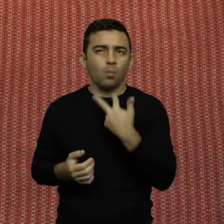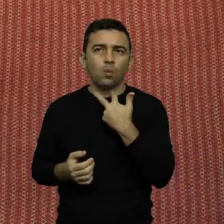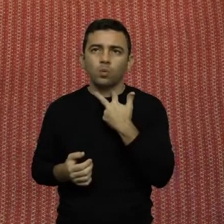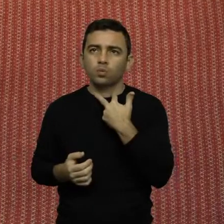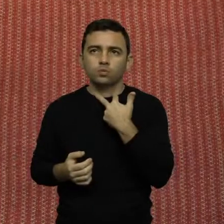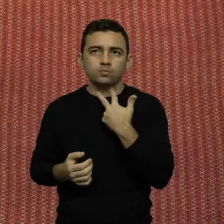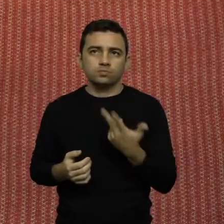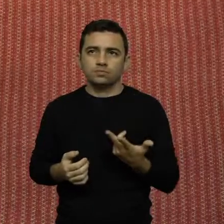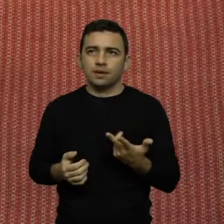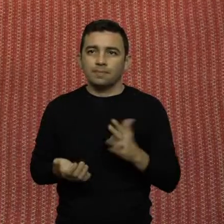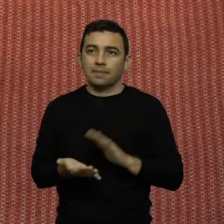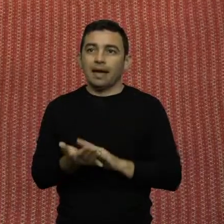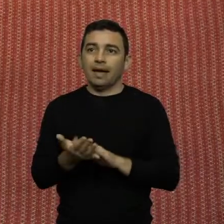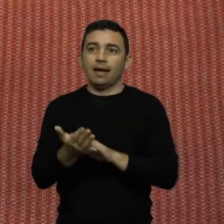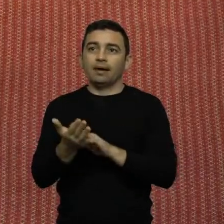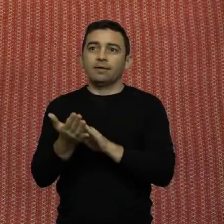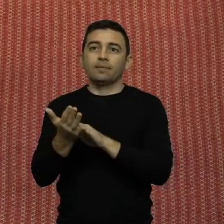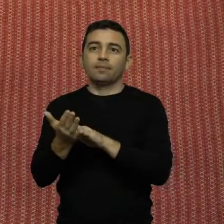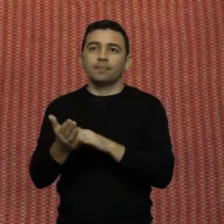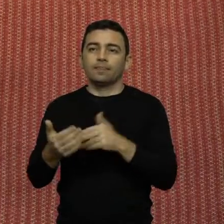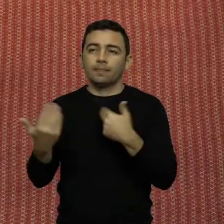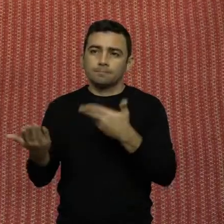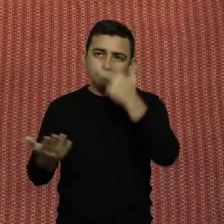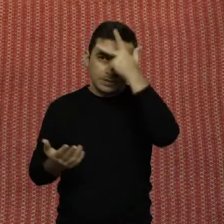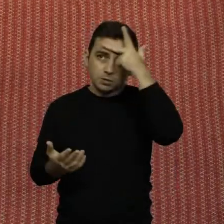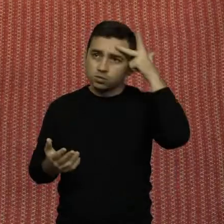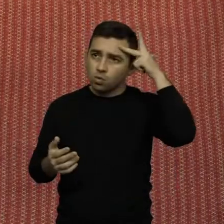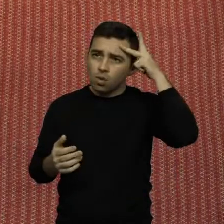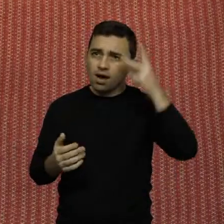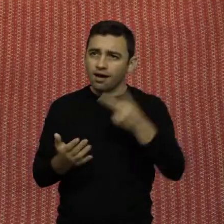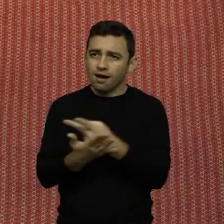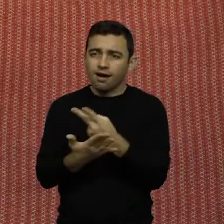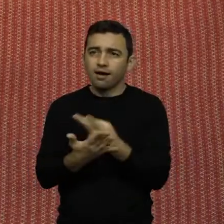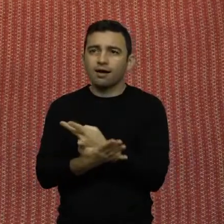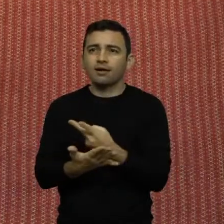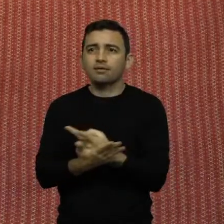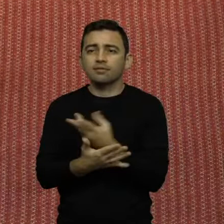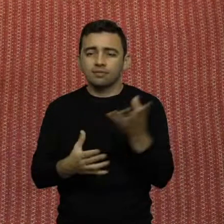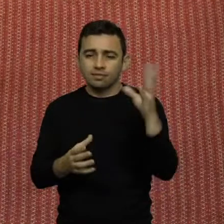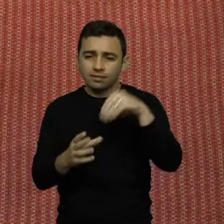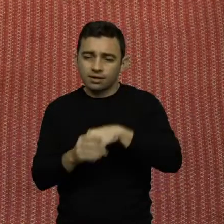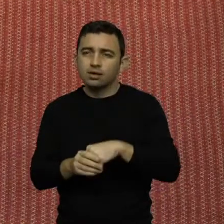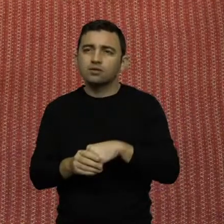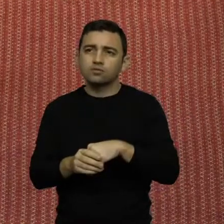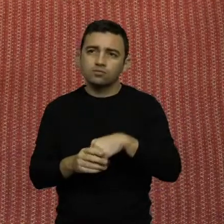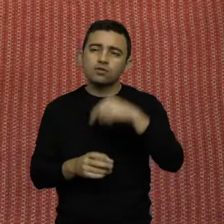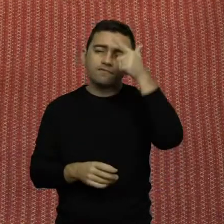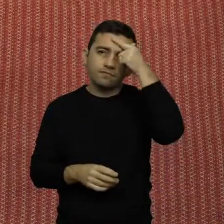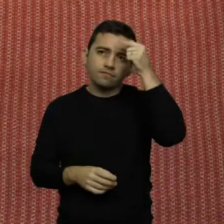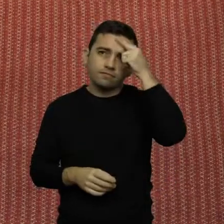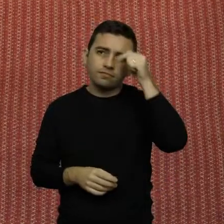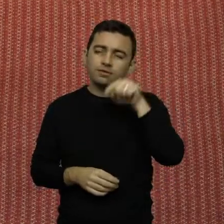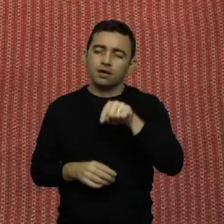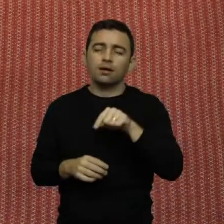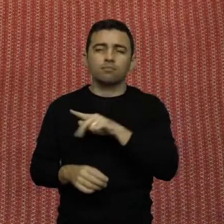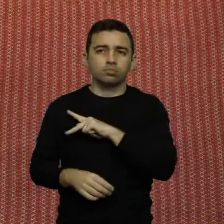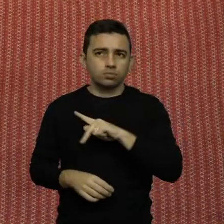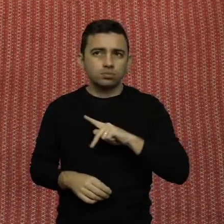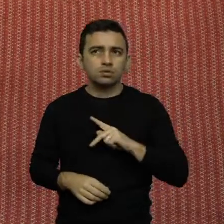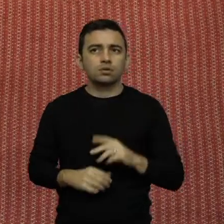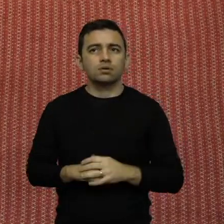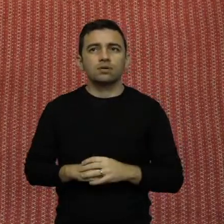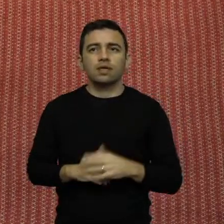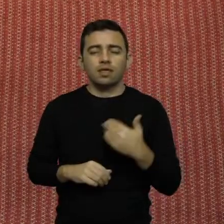parabenizar alguém que está fazendo sacanagem dentro da universidade pública. Por isso, o meu voto